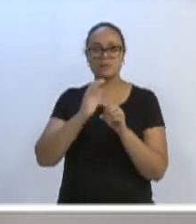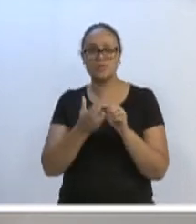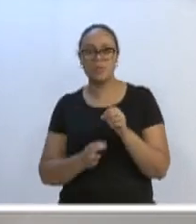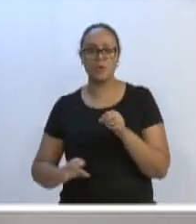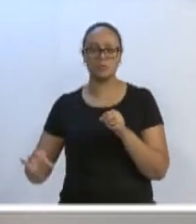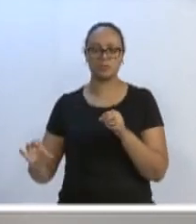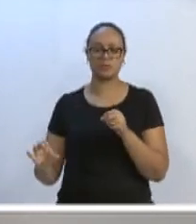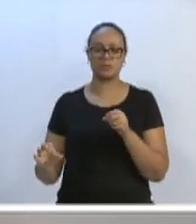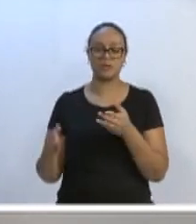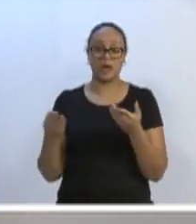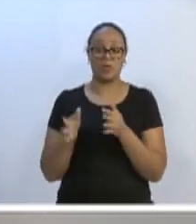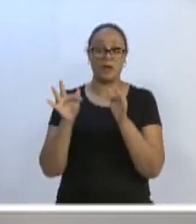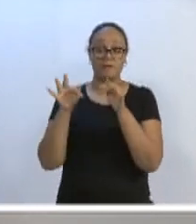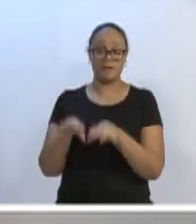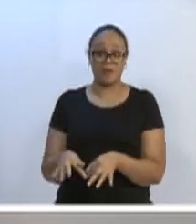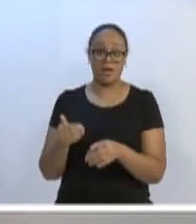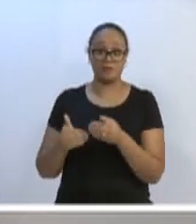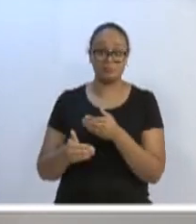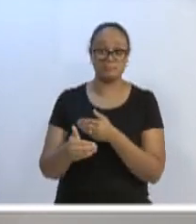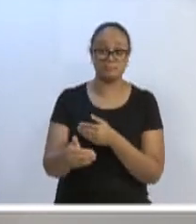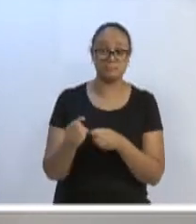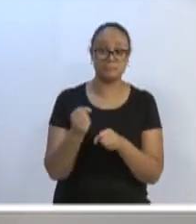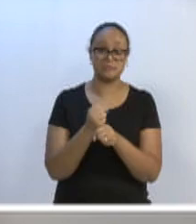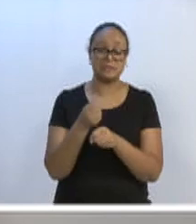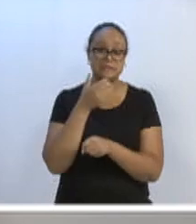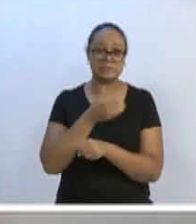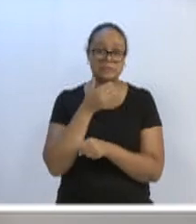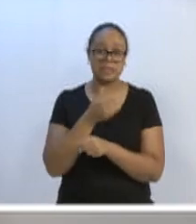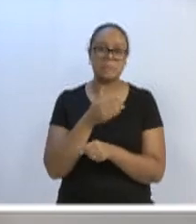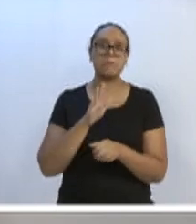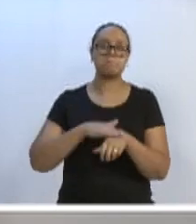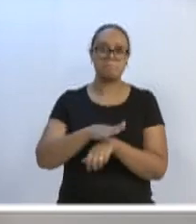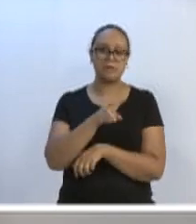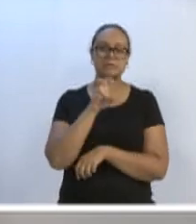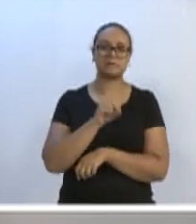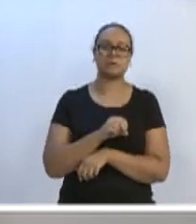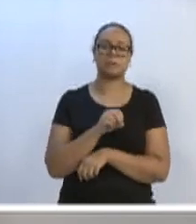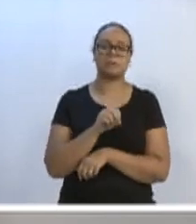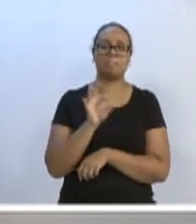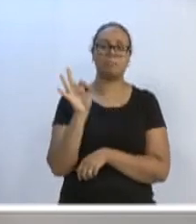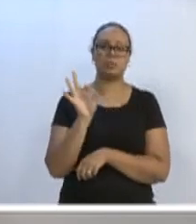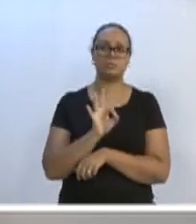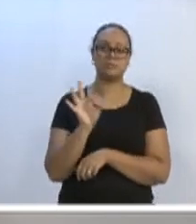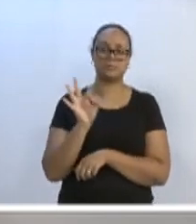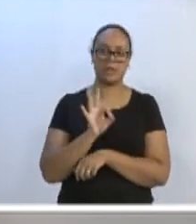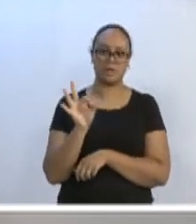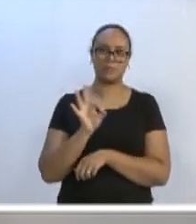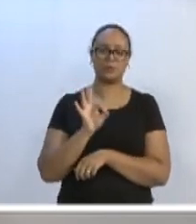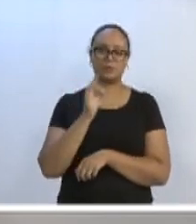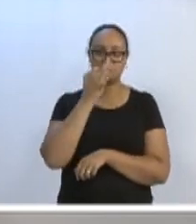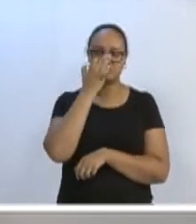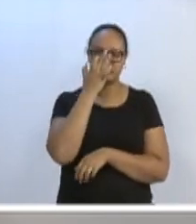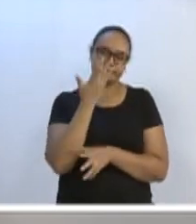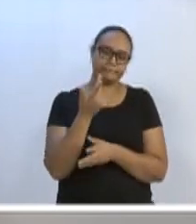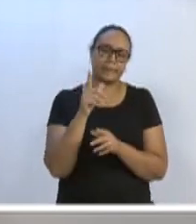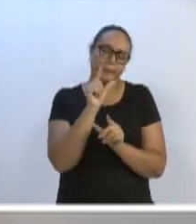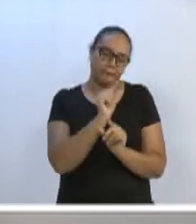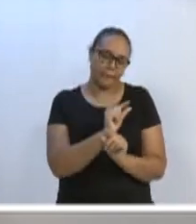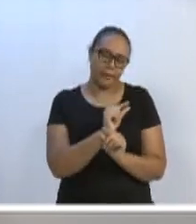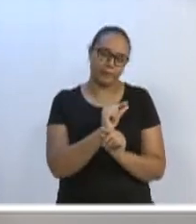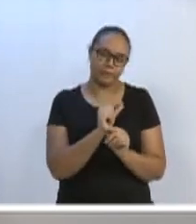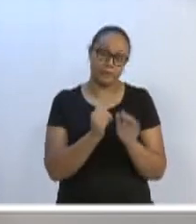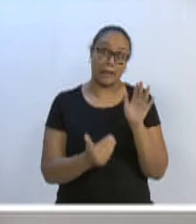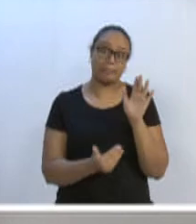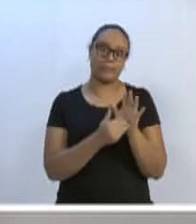conseguiríamos chegar a mais de 45%, um valor ainda abaixo do que esperamos que seja o 100%, mas com certeza